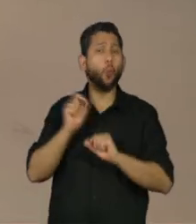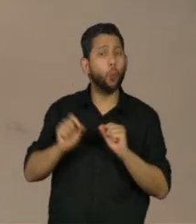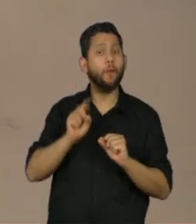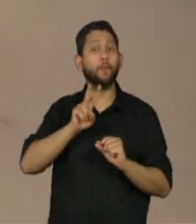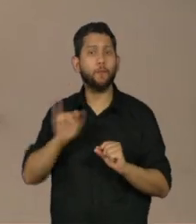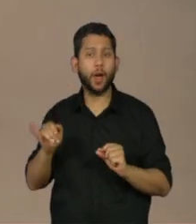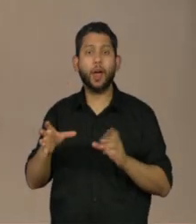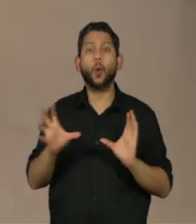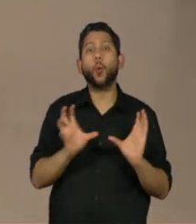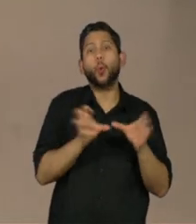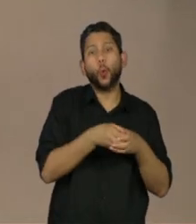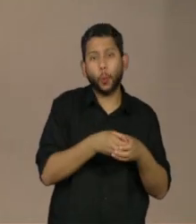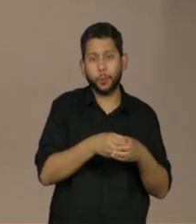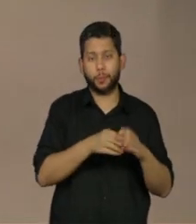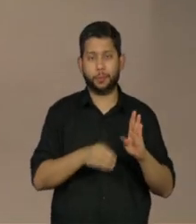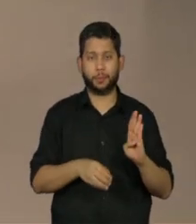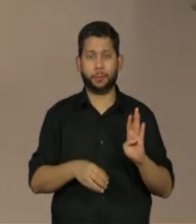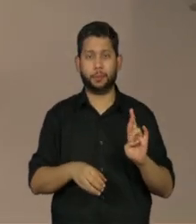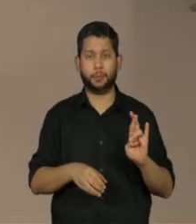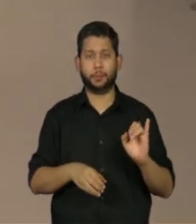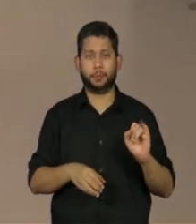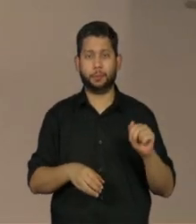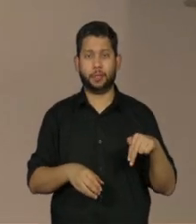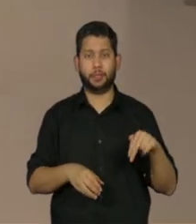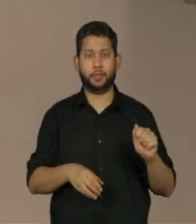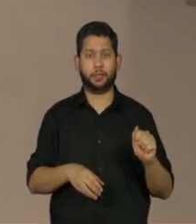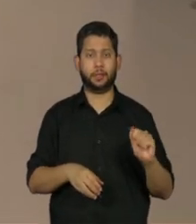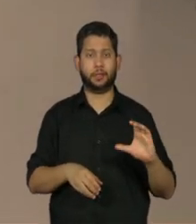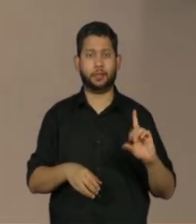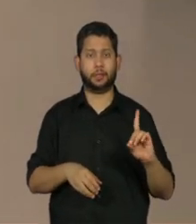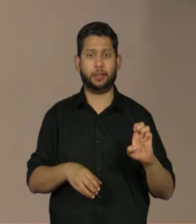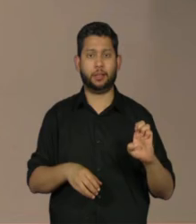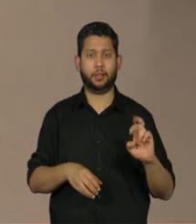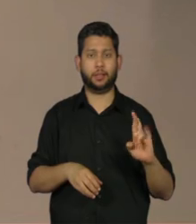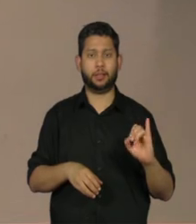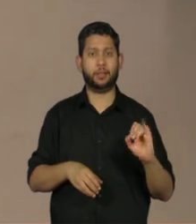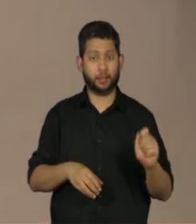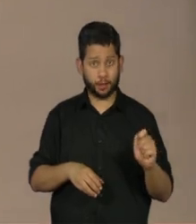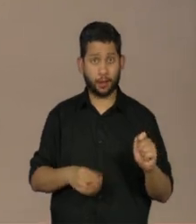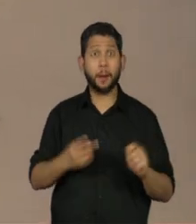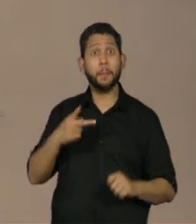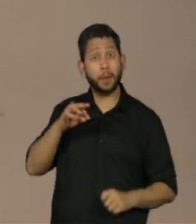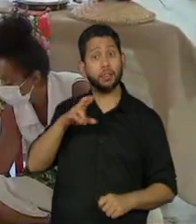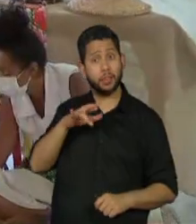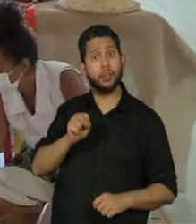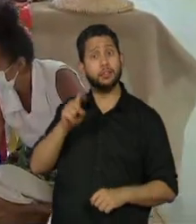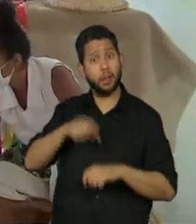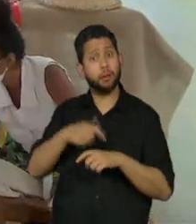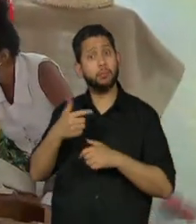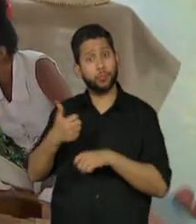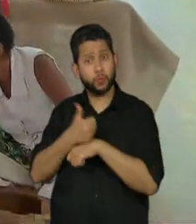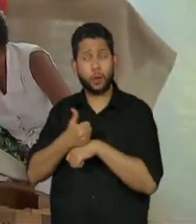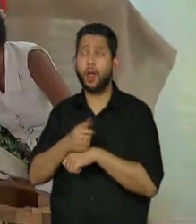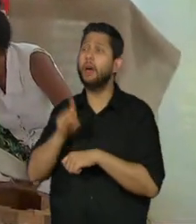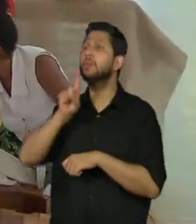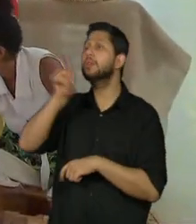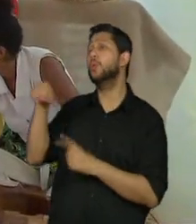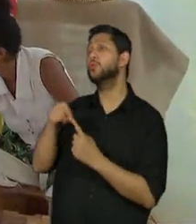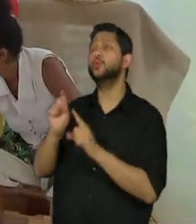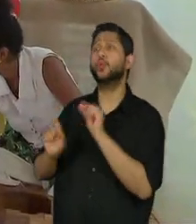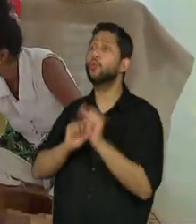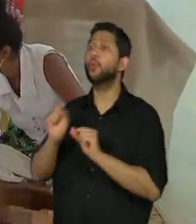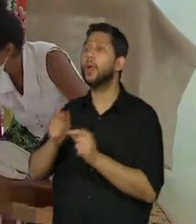coletiva Brincaderia. Eu vou conversar agora com a Patrícia Soares, que é arte educadora. Patrícia, qual é o grande objetivo de vocês nas